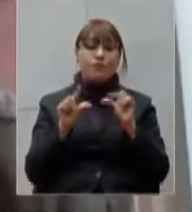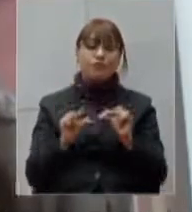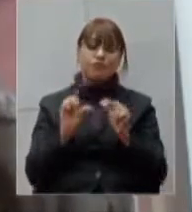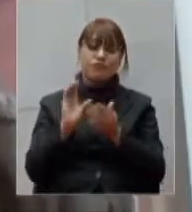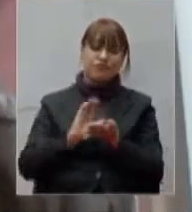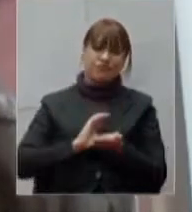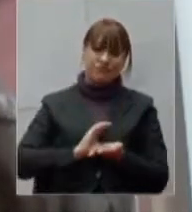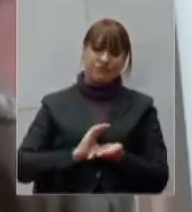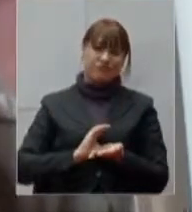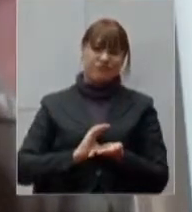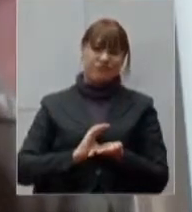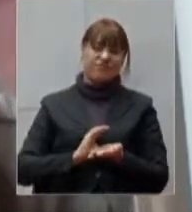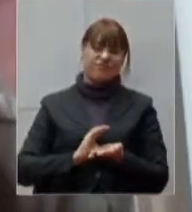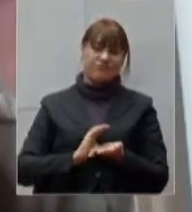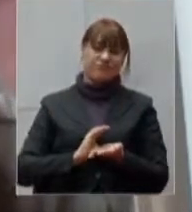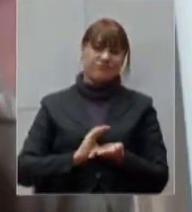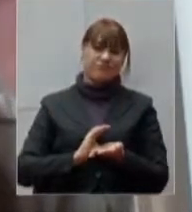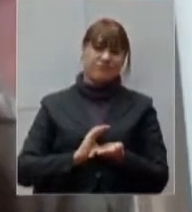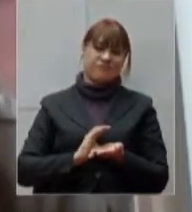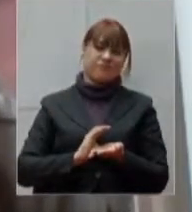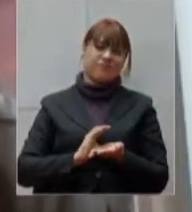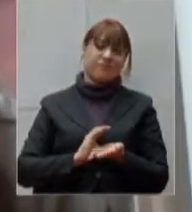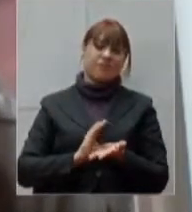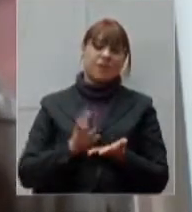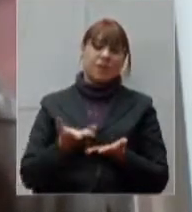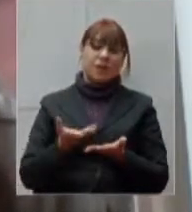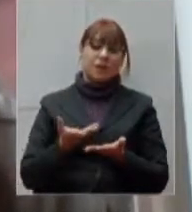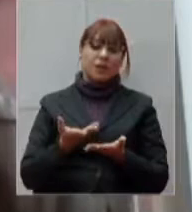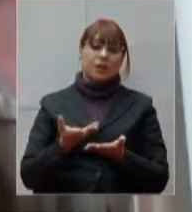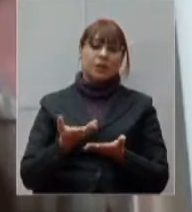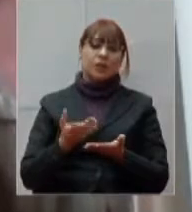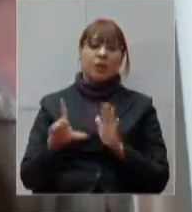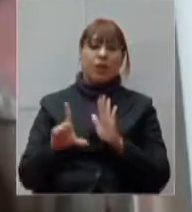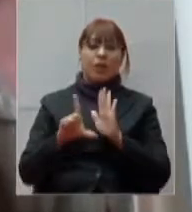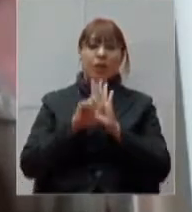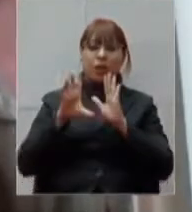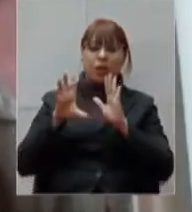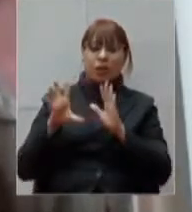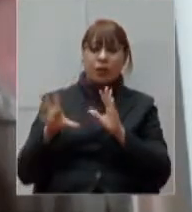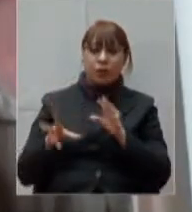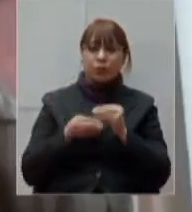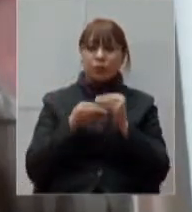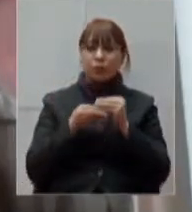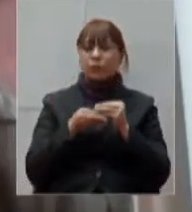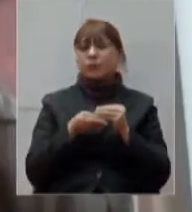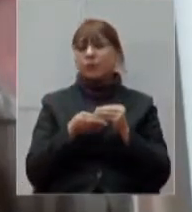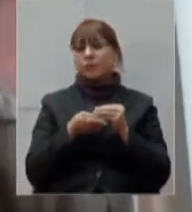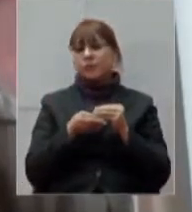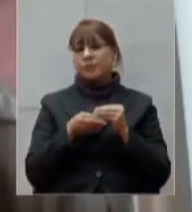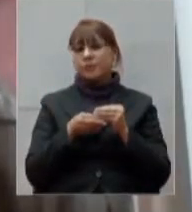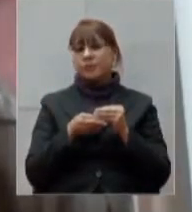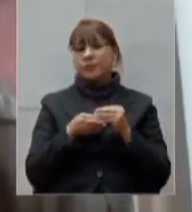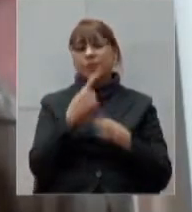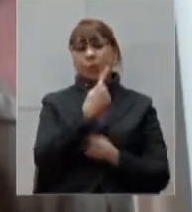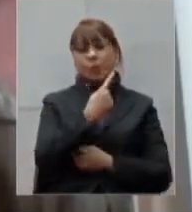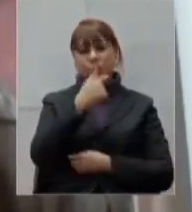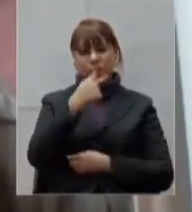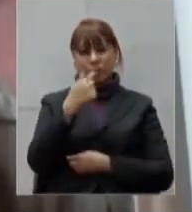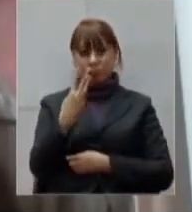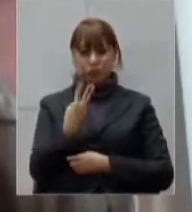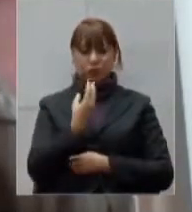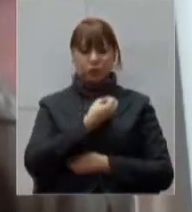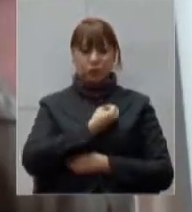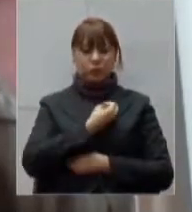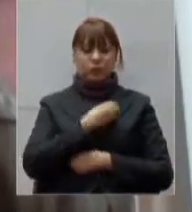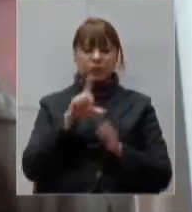feito através da lei complementar 173, nós